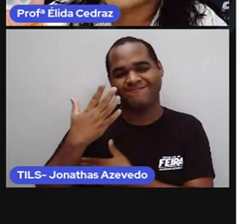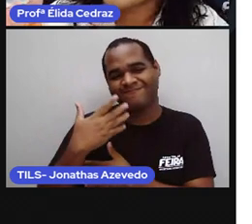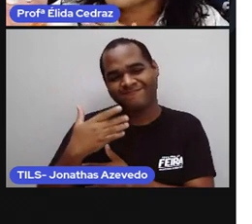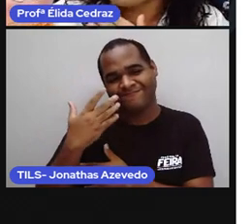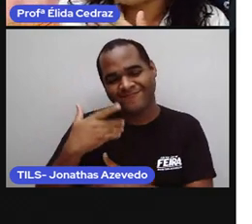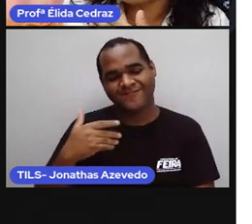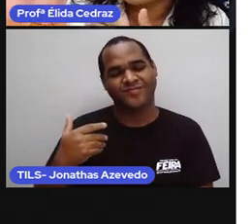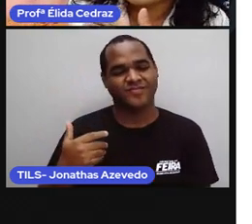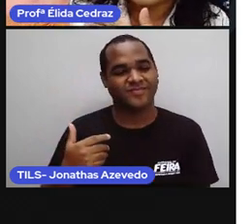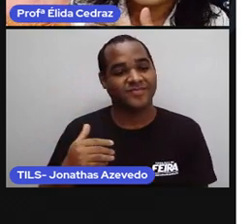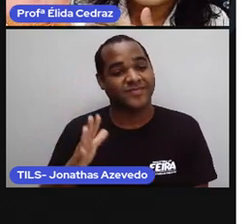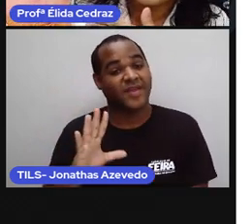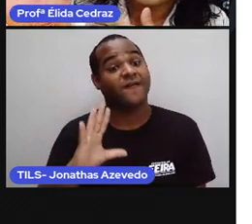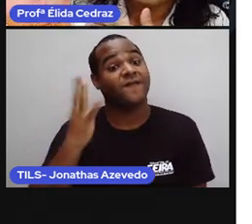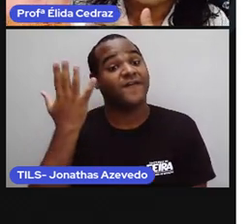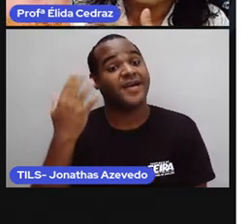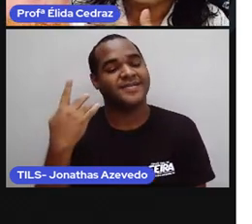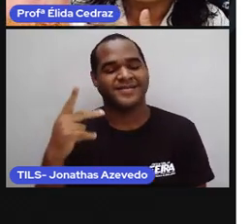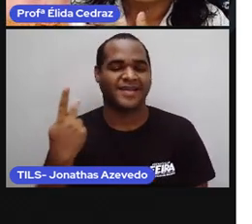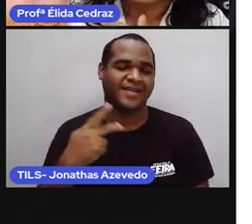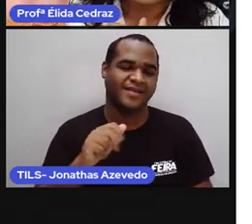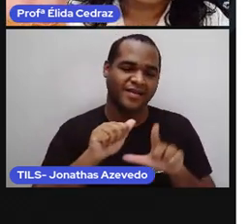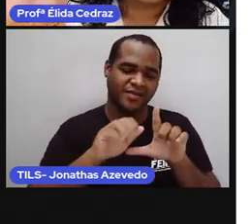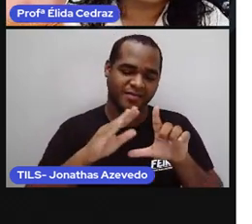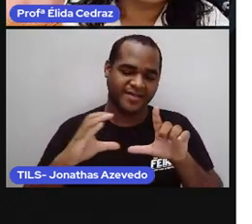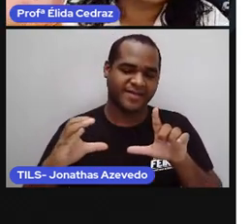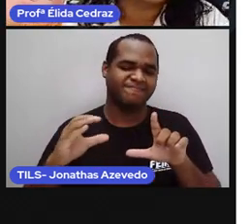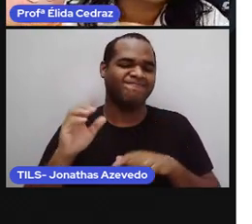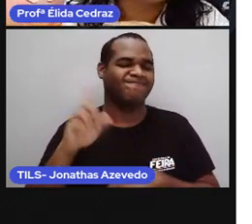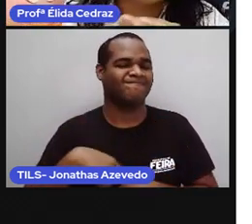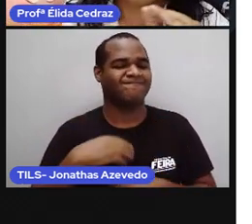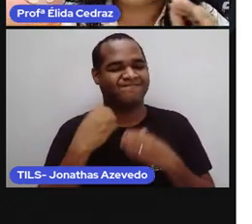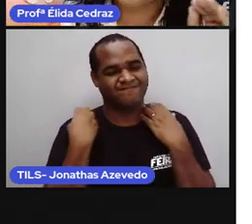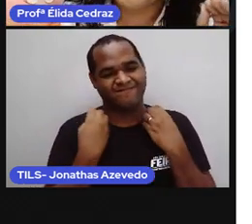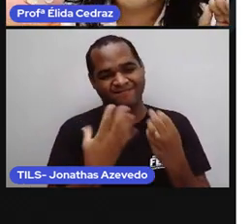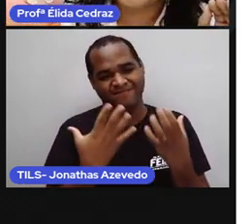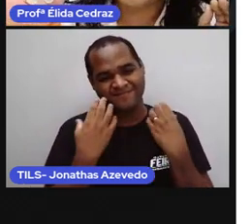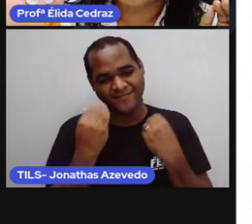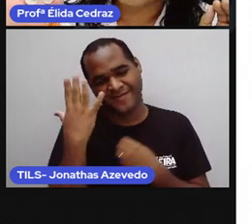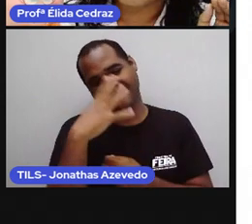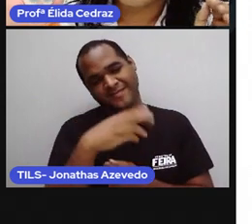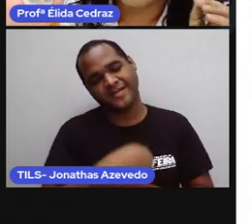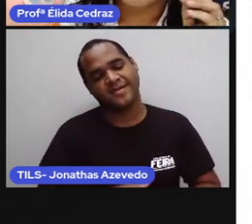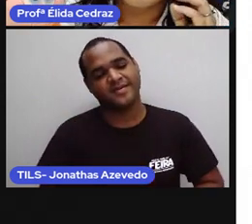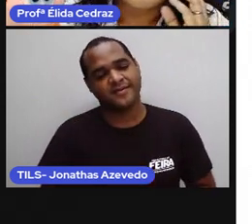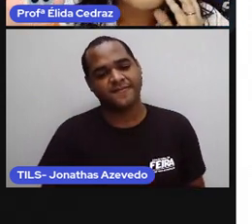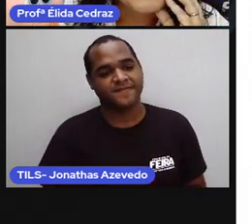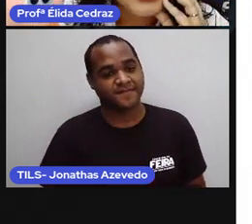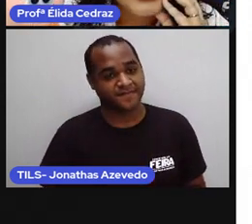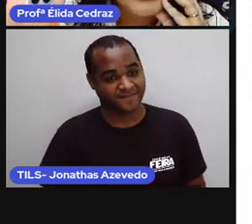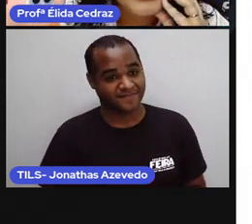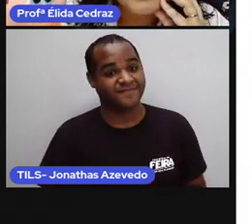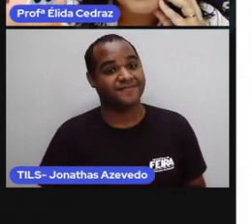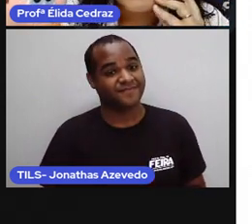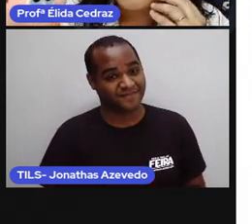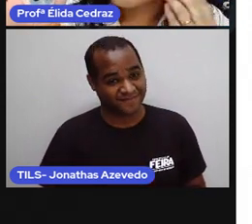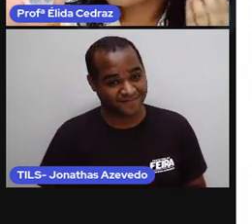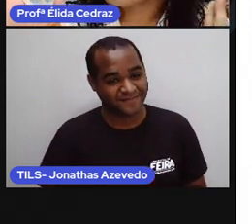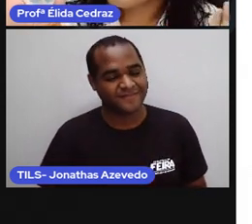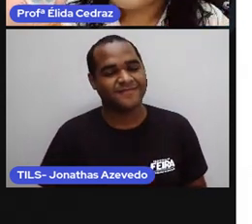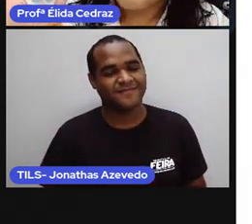E a festa do senhor alfabeto foi muito linda. Gente,